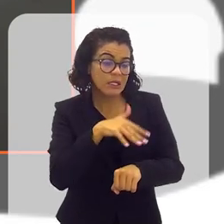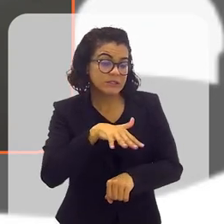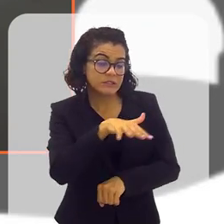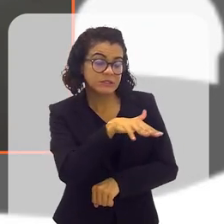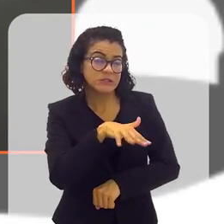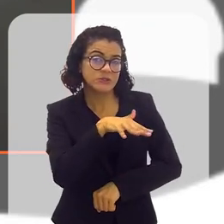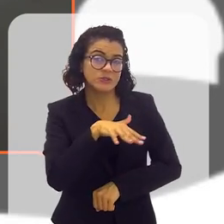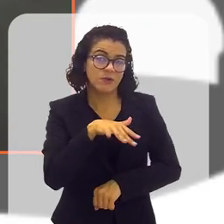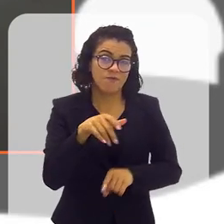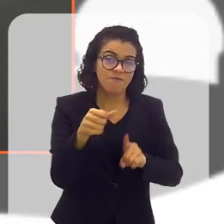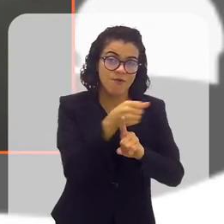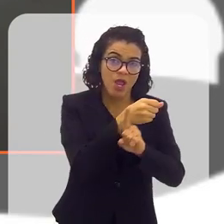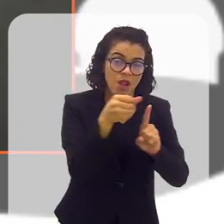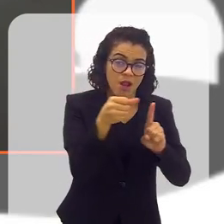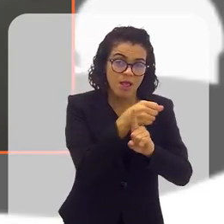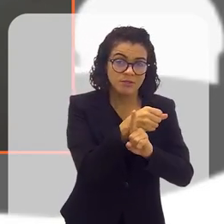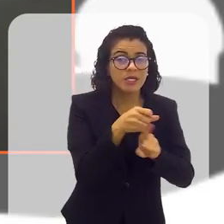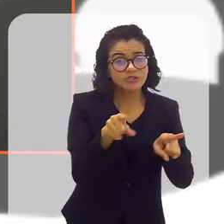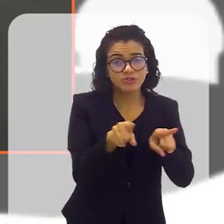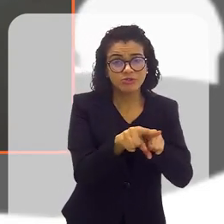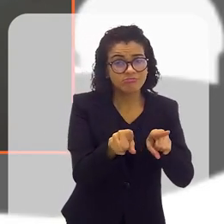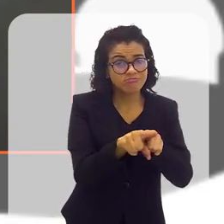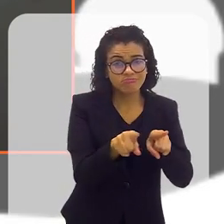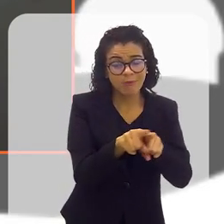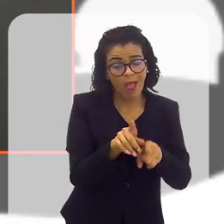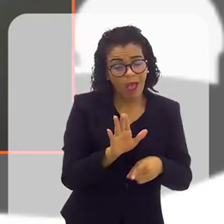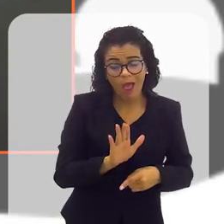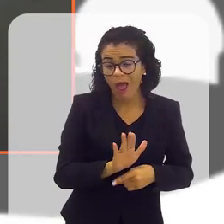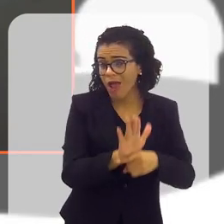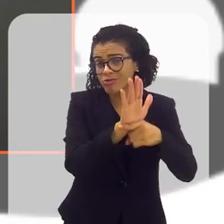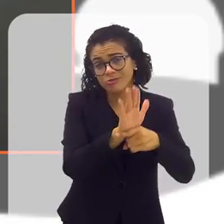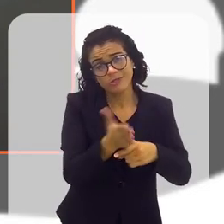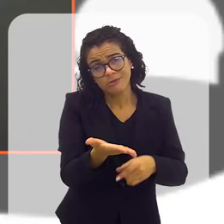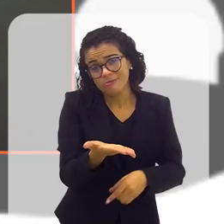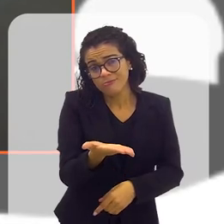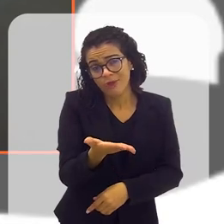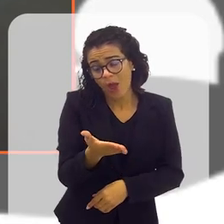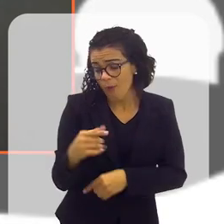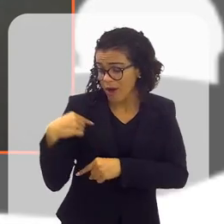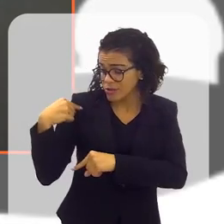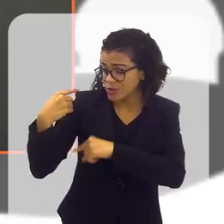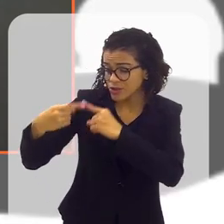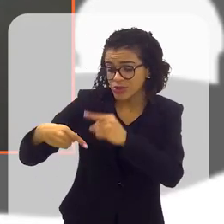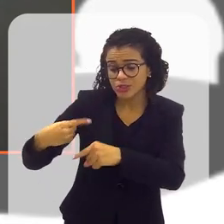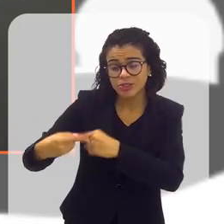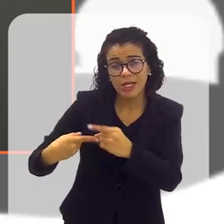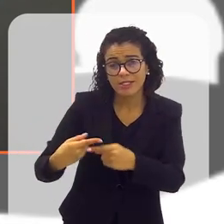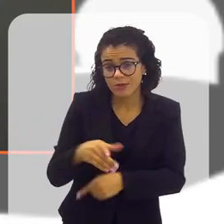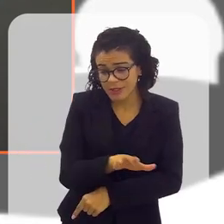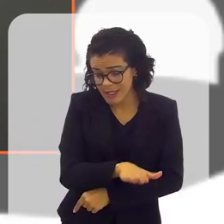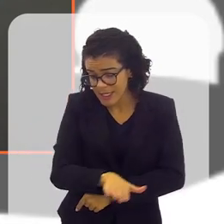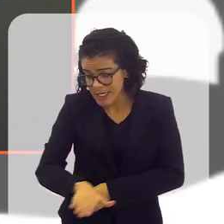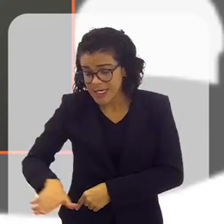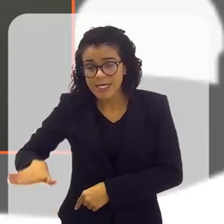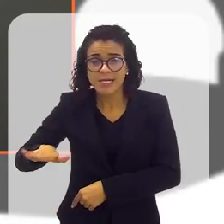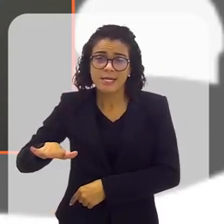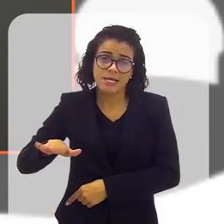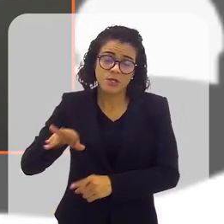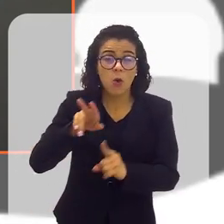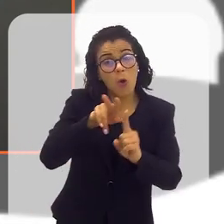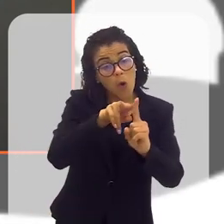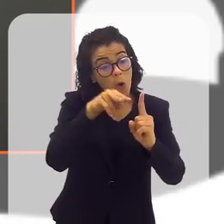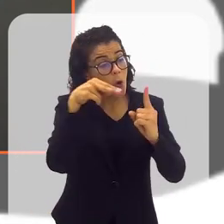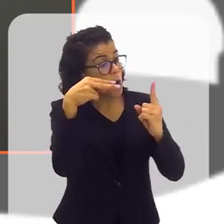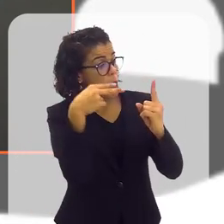mulher que vive em situação de violência, a gente está ajudando a criar uma geração de pessoas